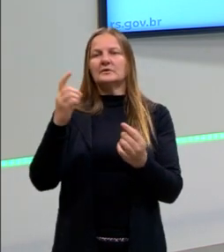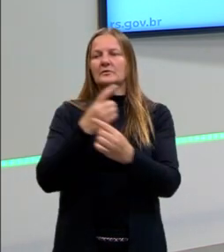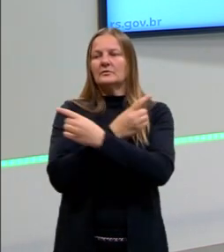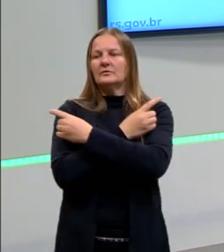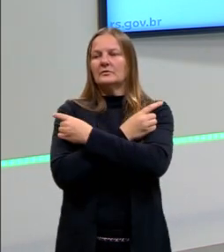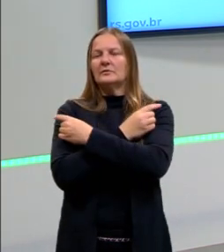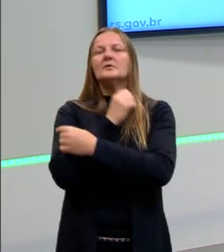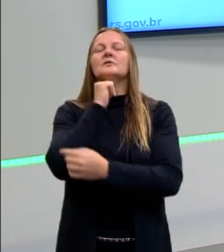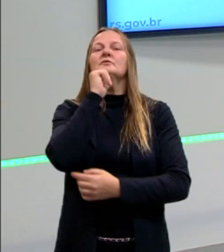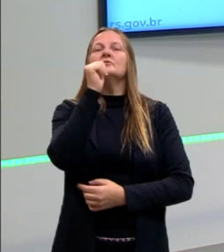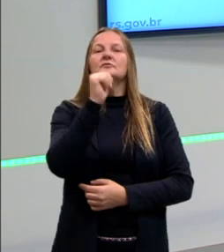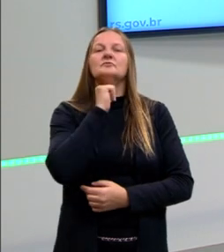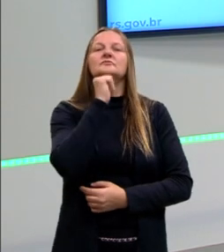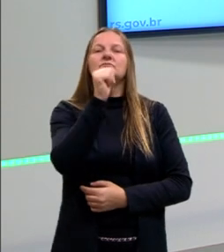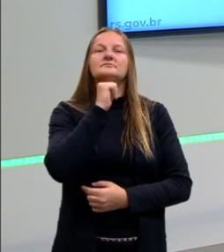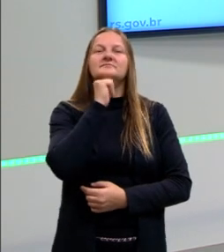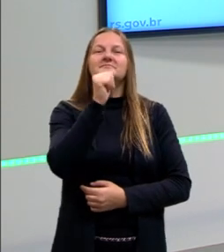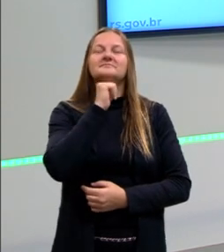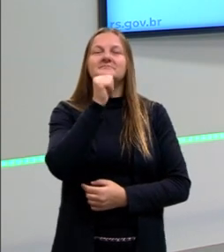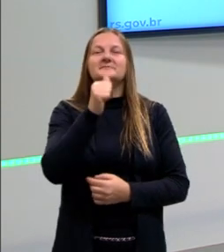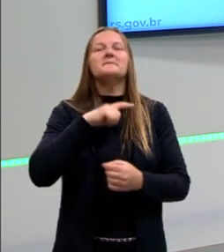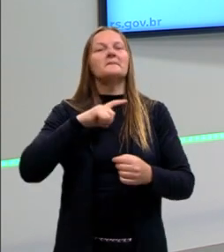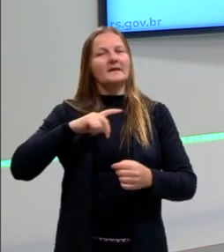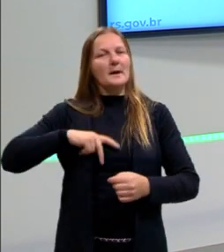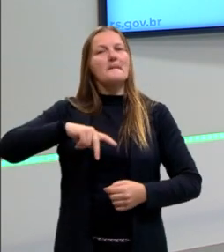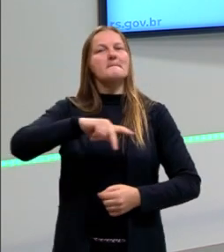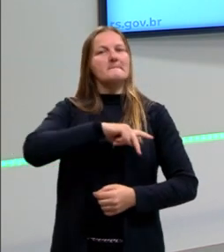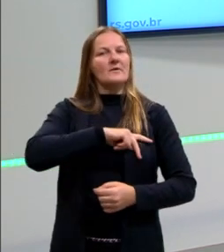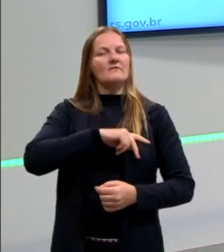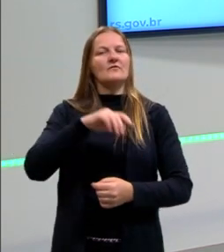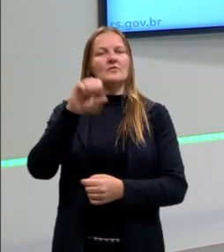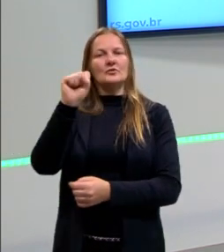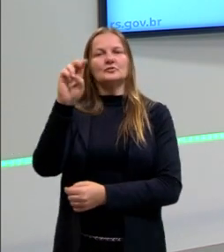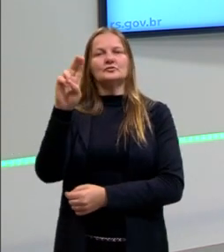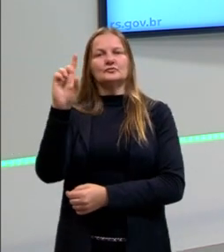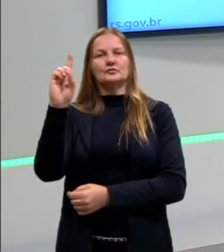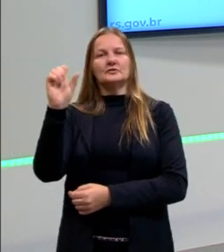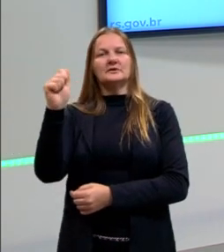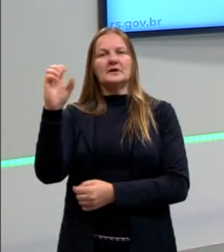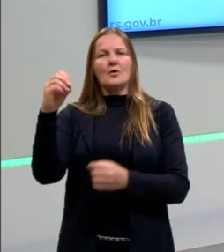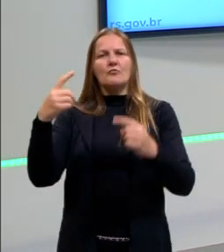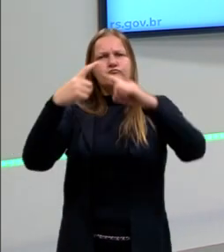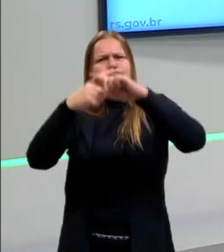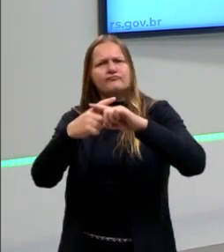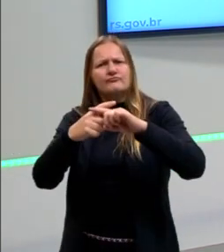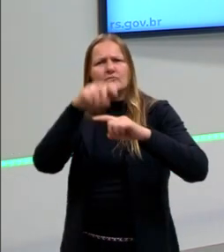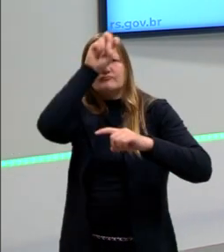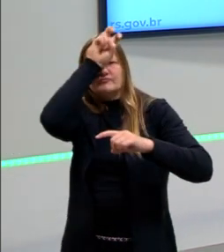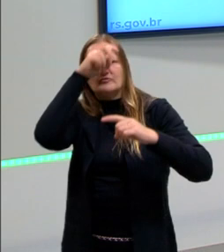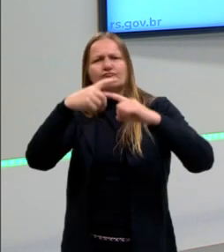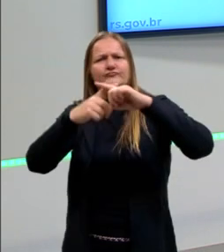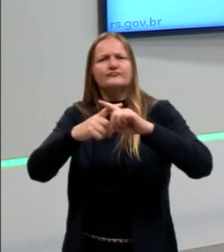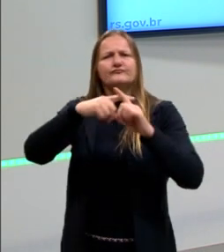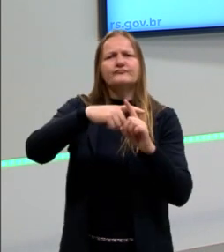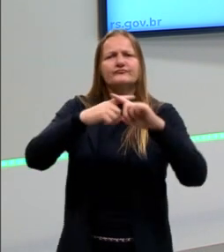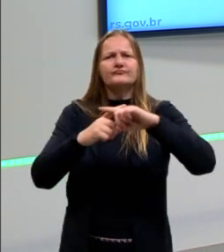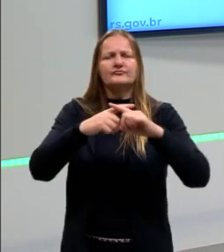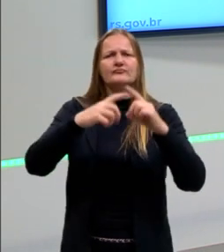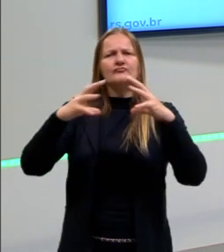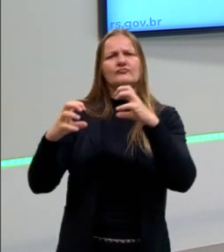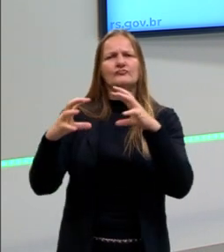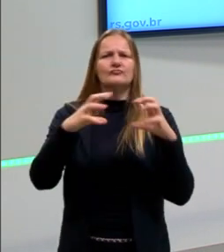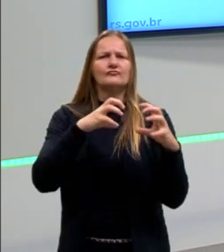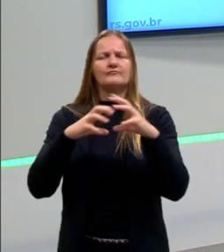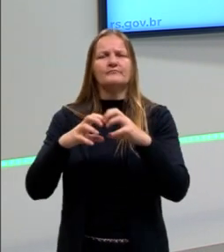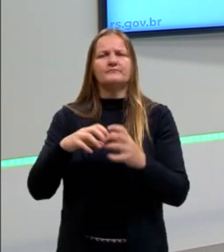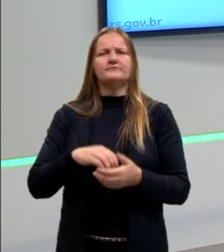E eles tinham uma civilização que, por vezes, entrava em conflito com os egípcios, mas os núbios também,